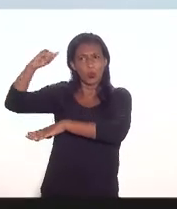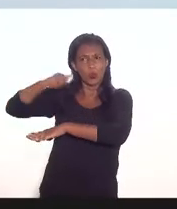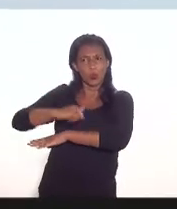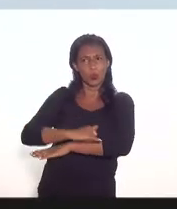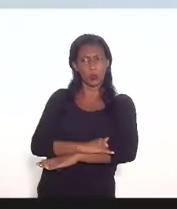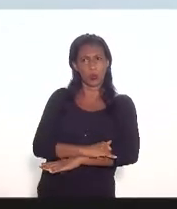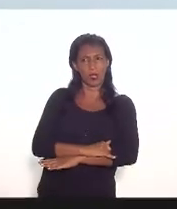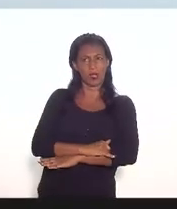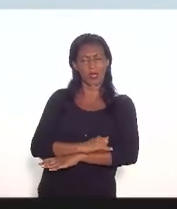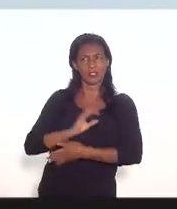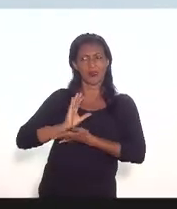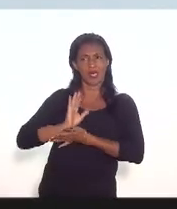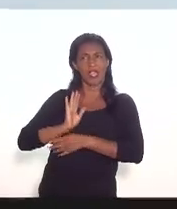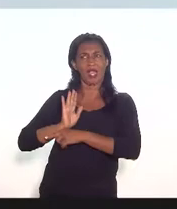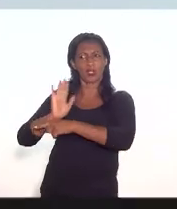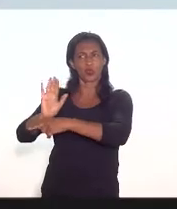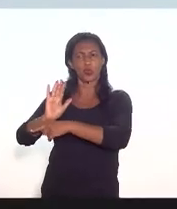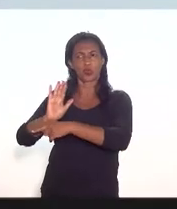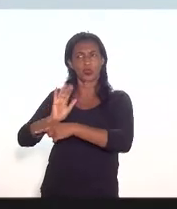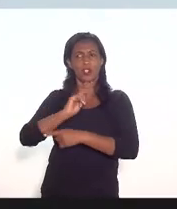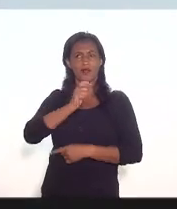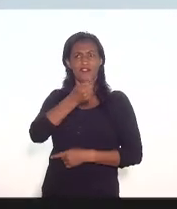fiscal que está sendo colocado pelo governo